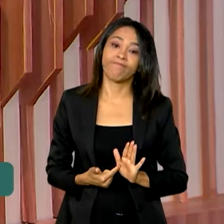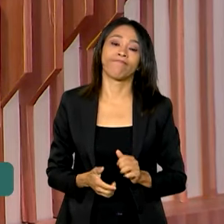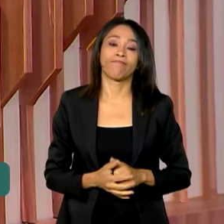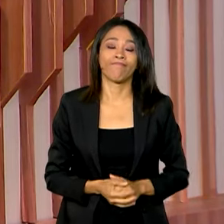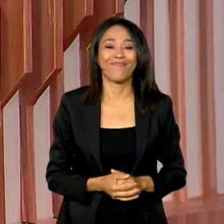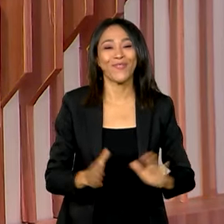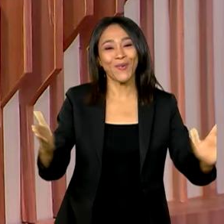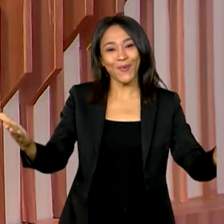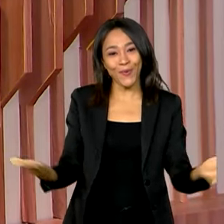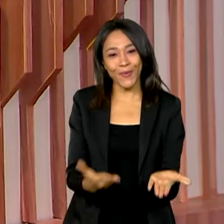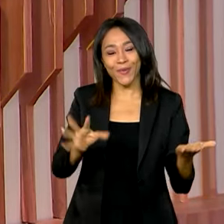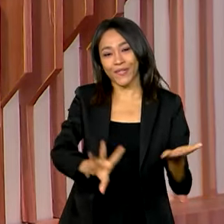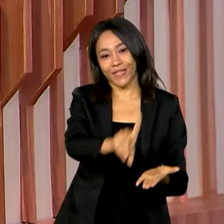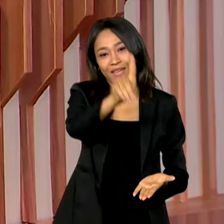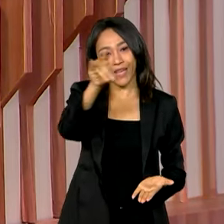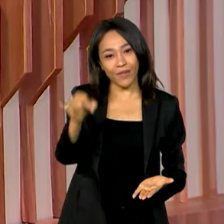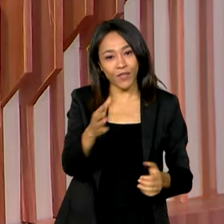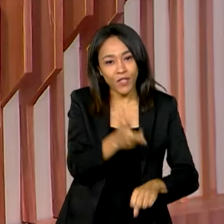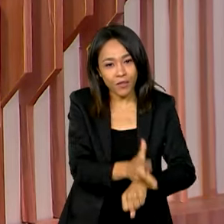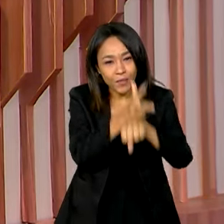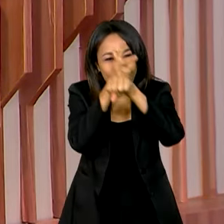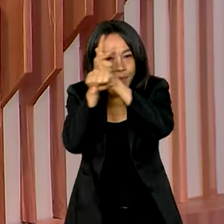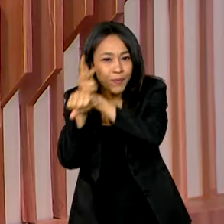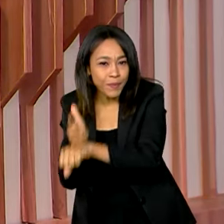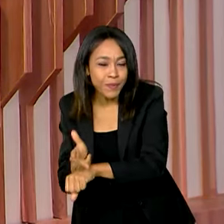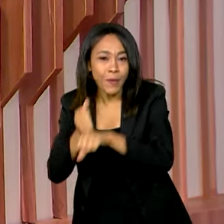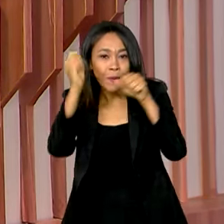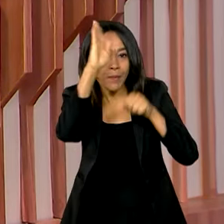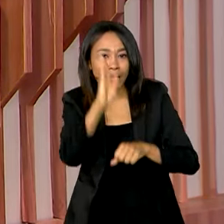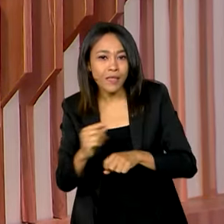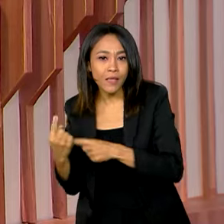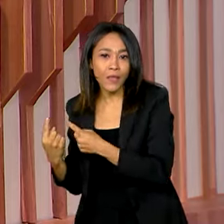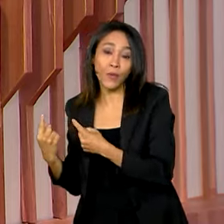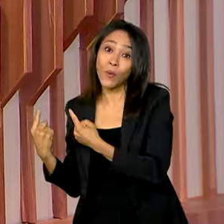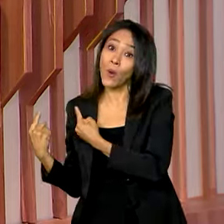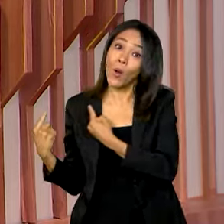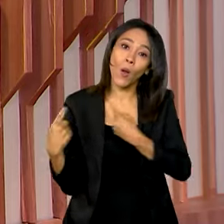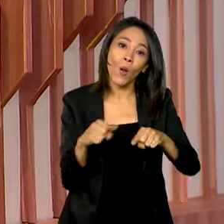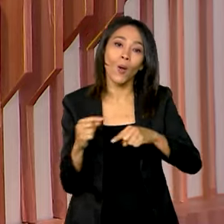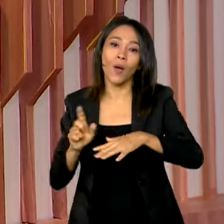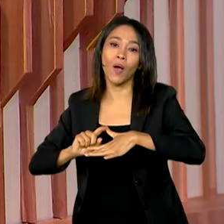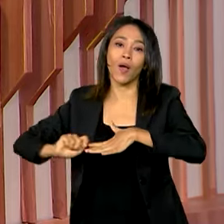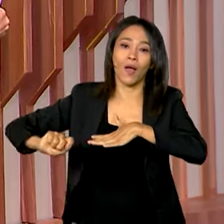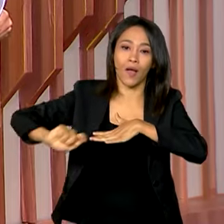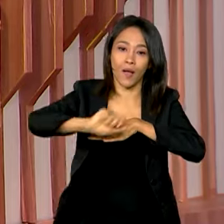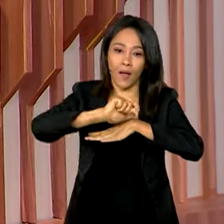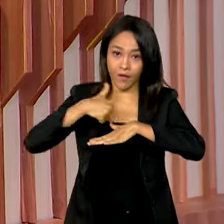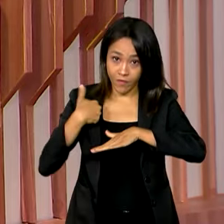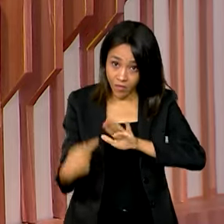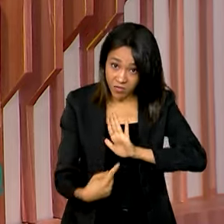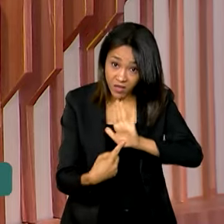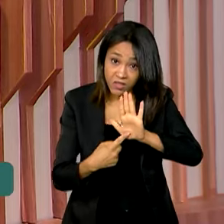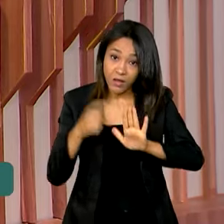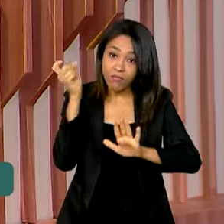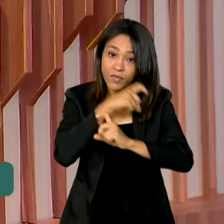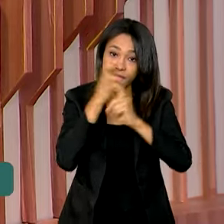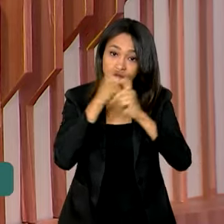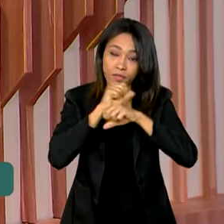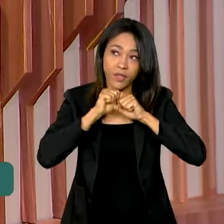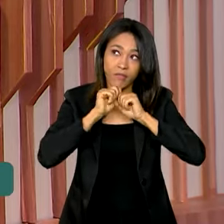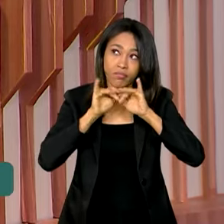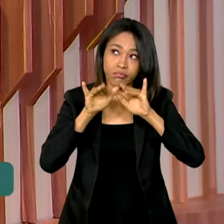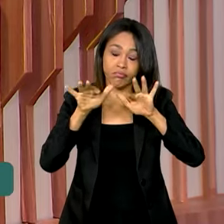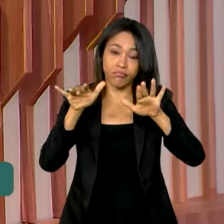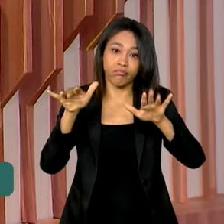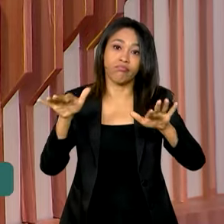Hoje é o dia do nosso quadro Brasil contra Fake e a gente vai esclarecer para você mais uma mentira que anda circulando